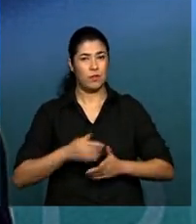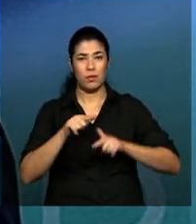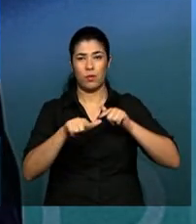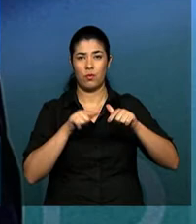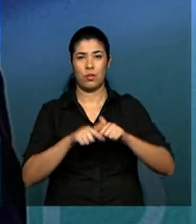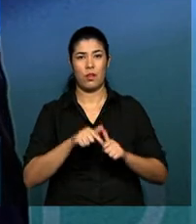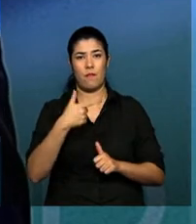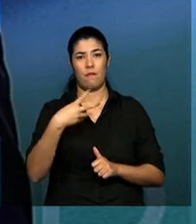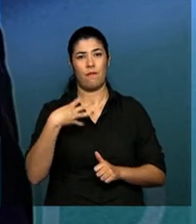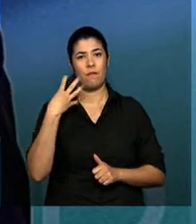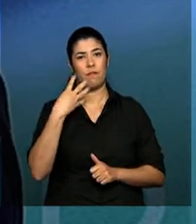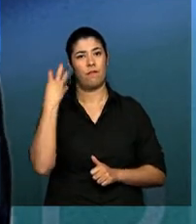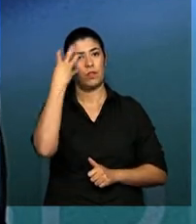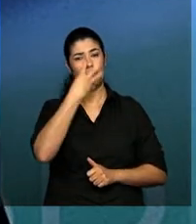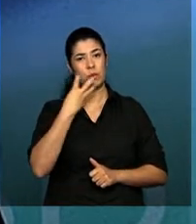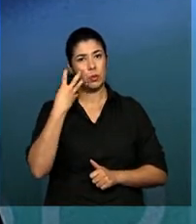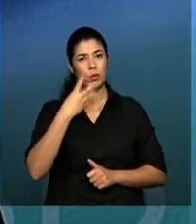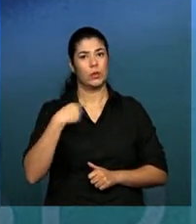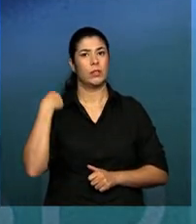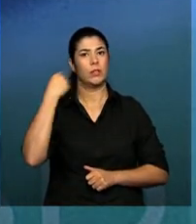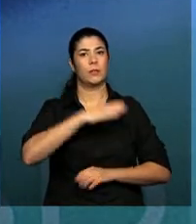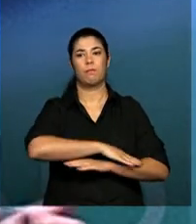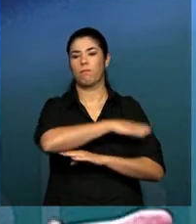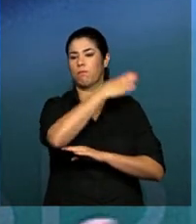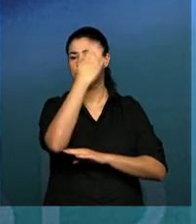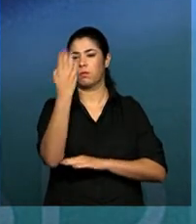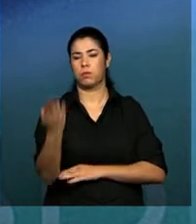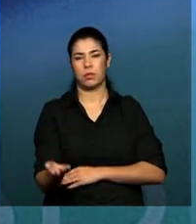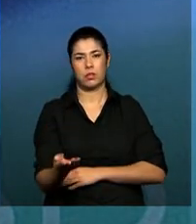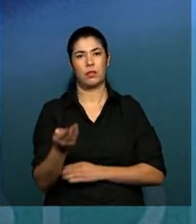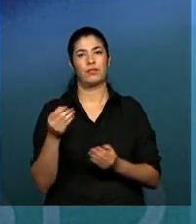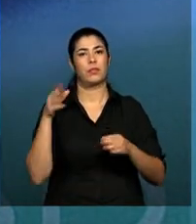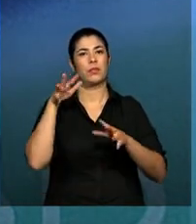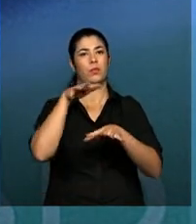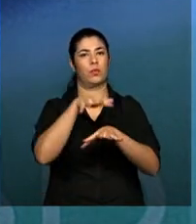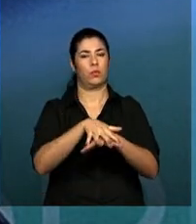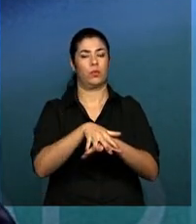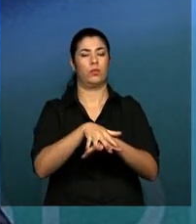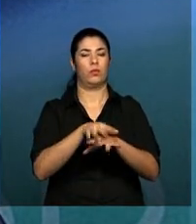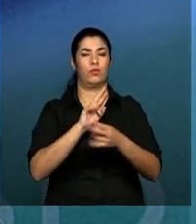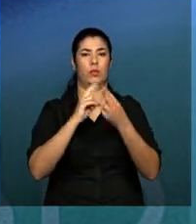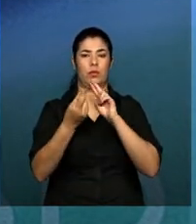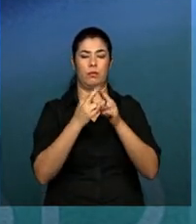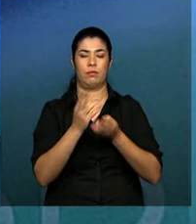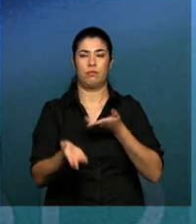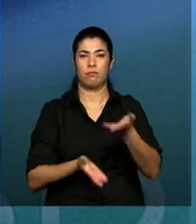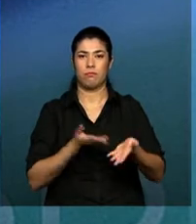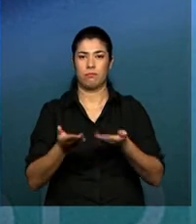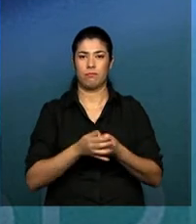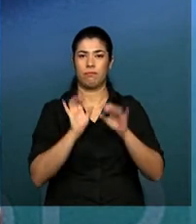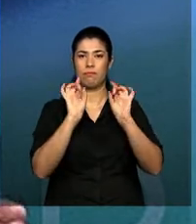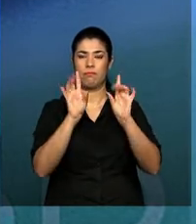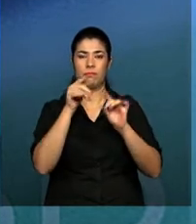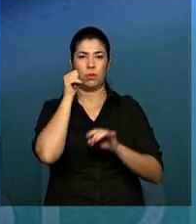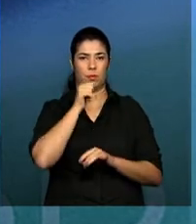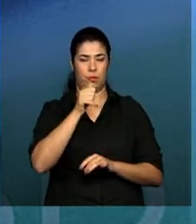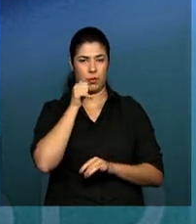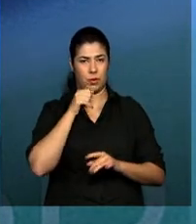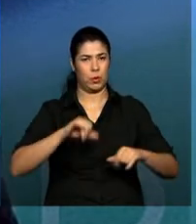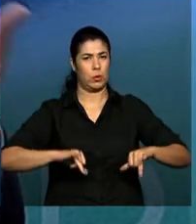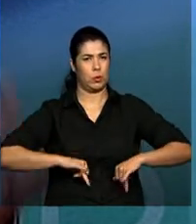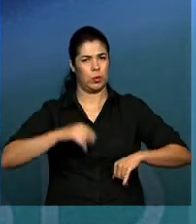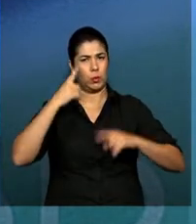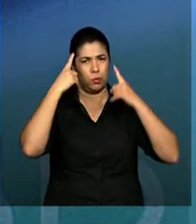ininterruptamente, fazendo parte dessa rede de atenção às mulheres vítimas de violência. Hoje nós já temos